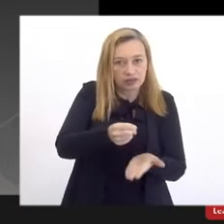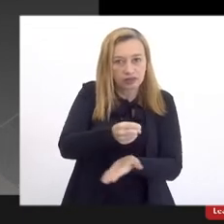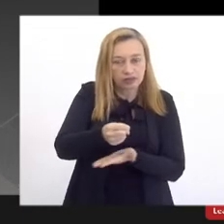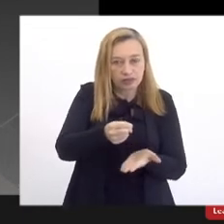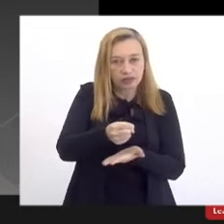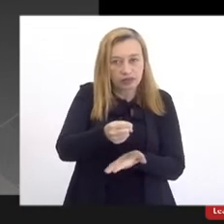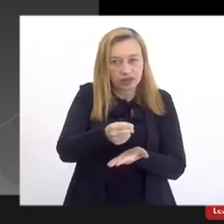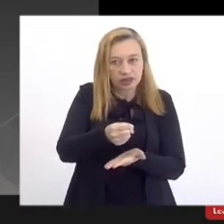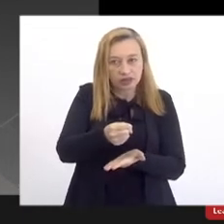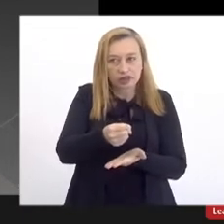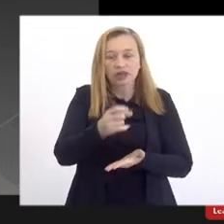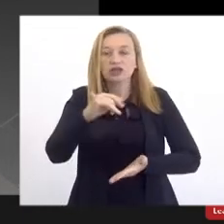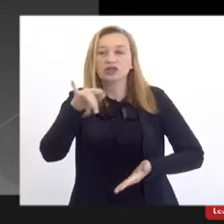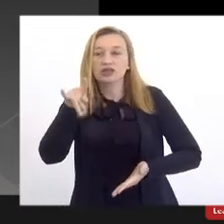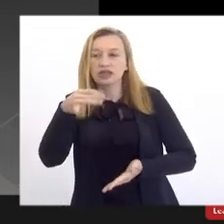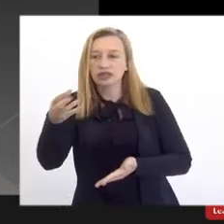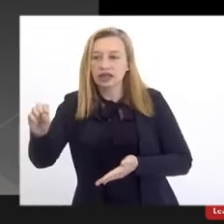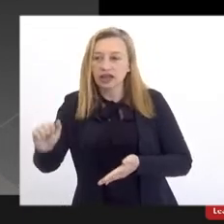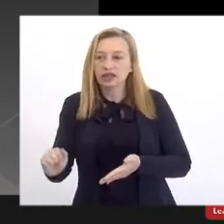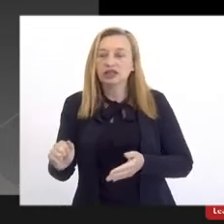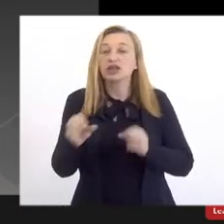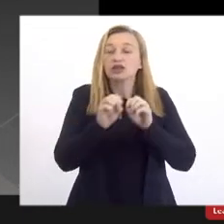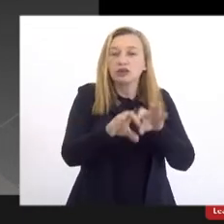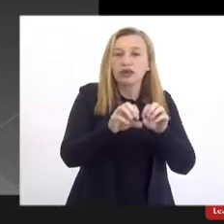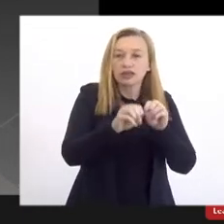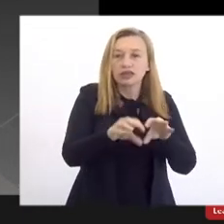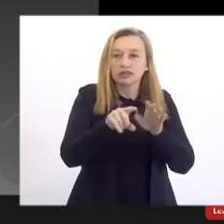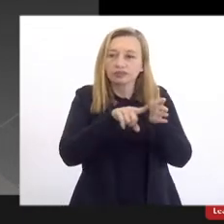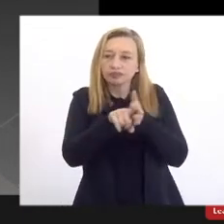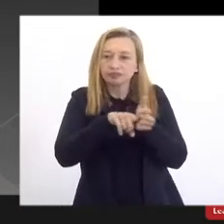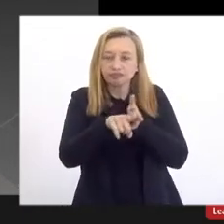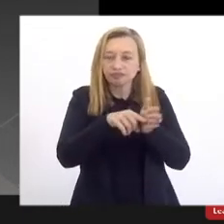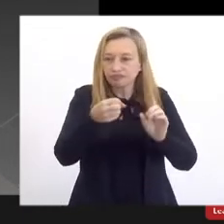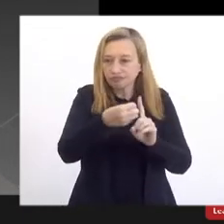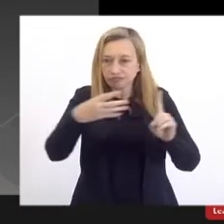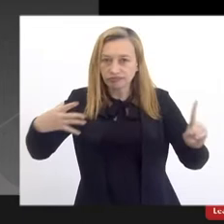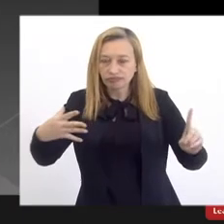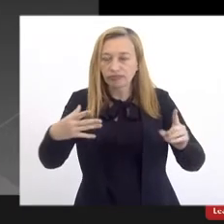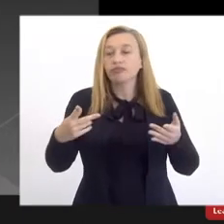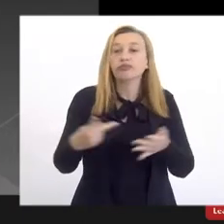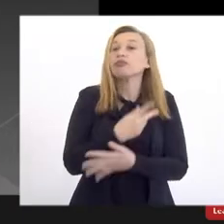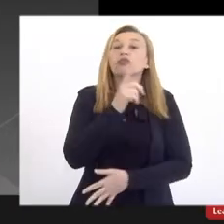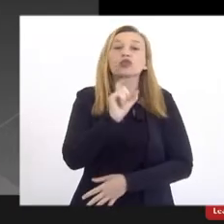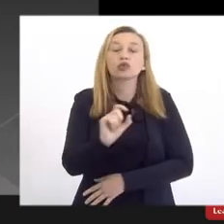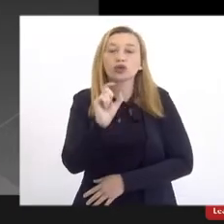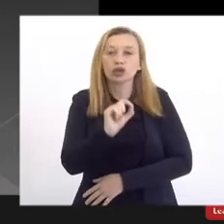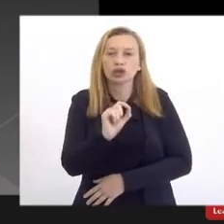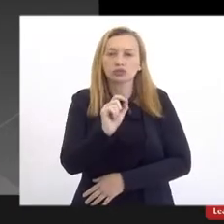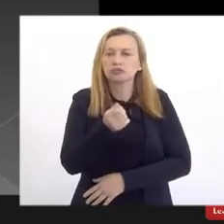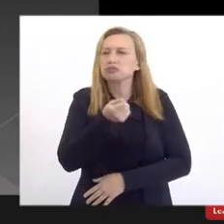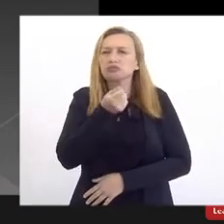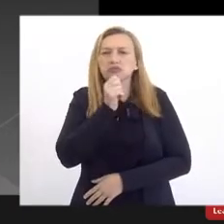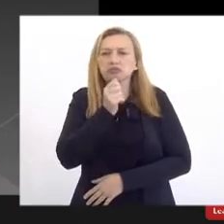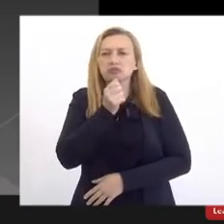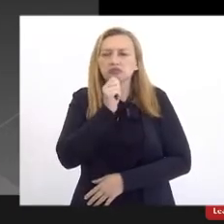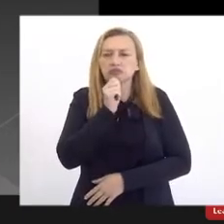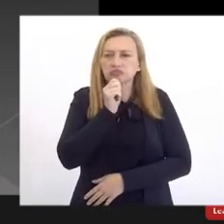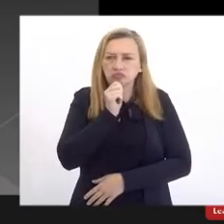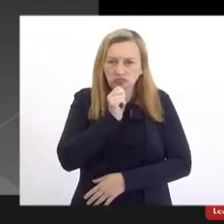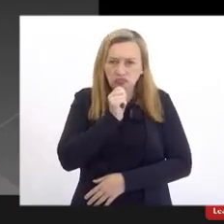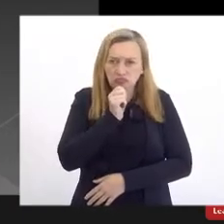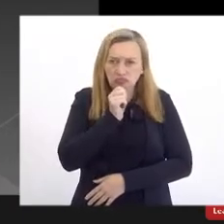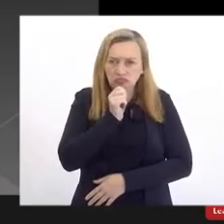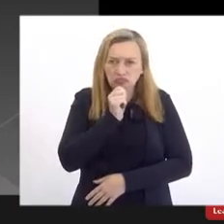da indissociabilidade do ensino, pesquisa e da extensão. Ocorre que nenhum dos sujeitos, dos